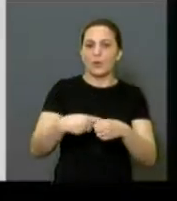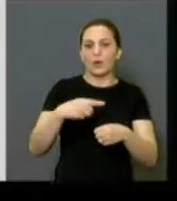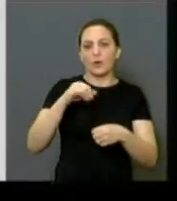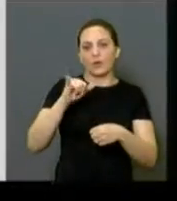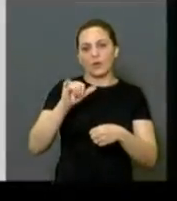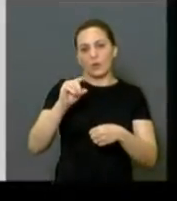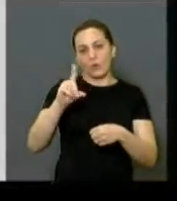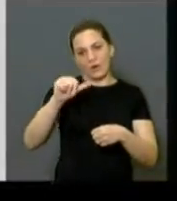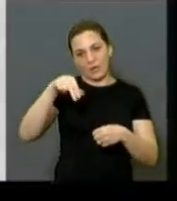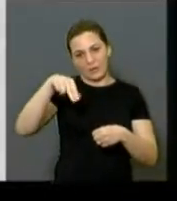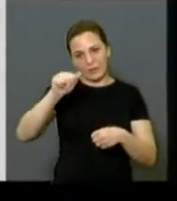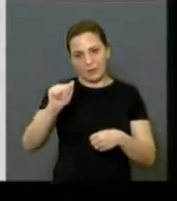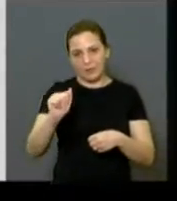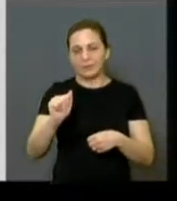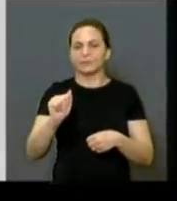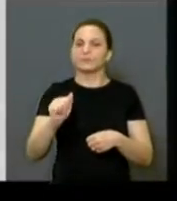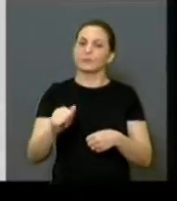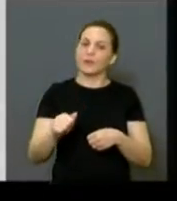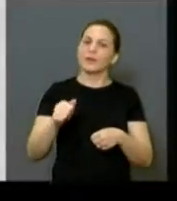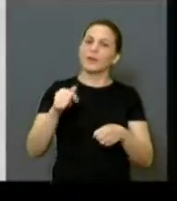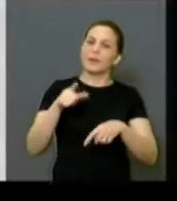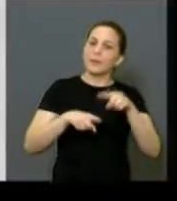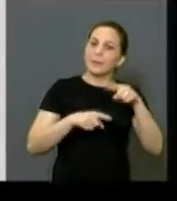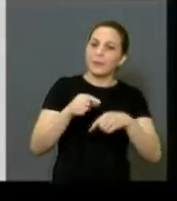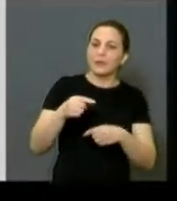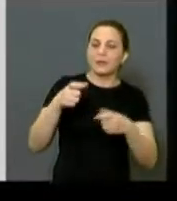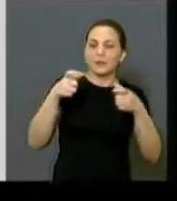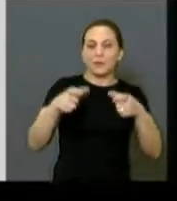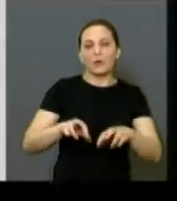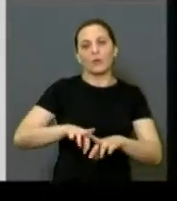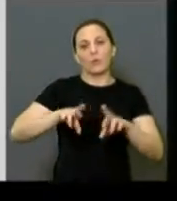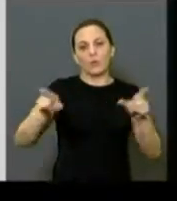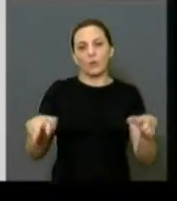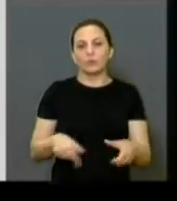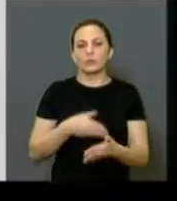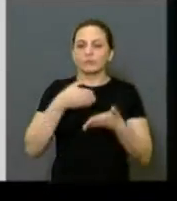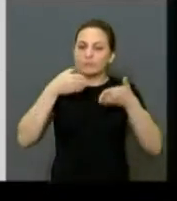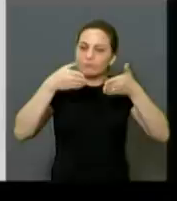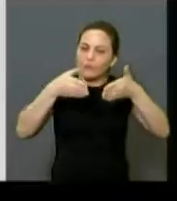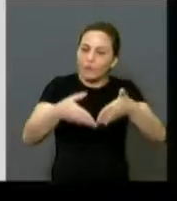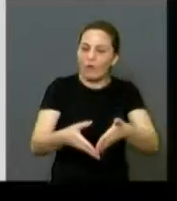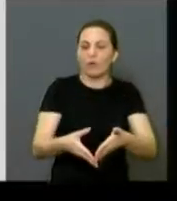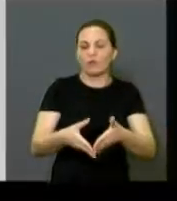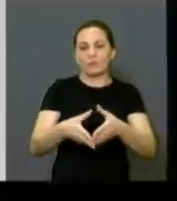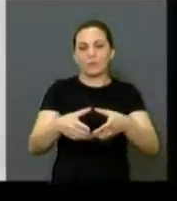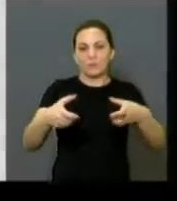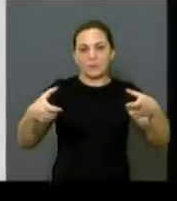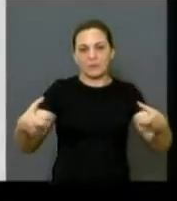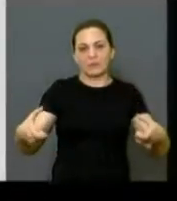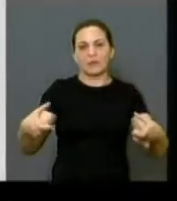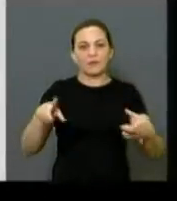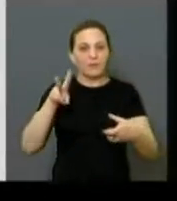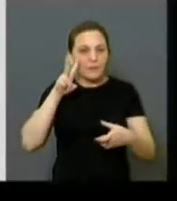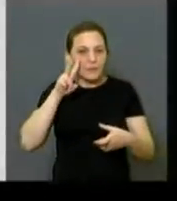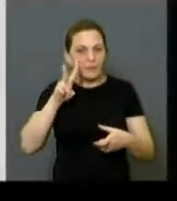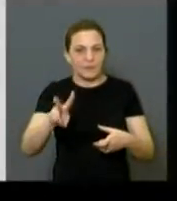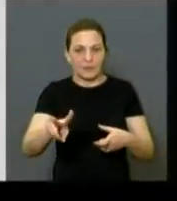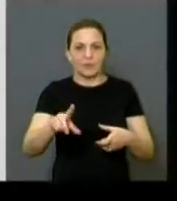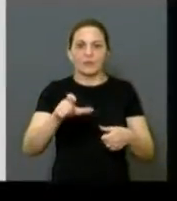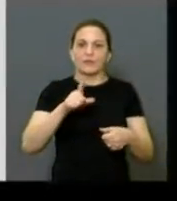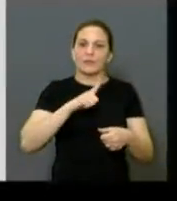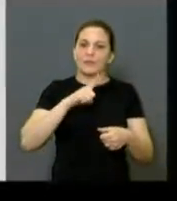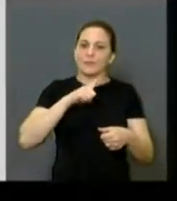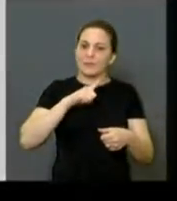Isso é só um começo da ação. Essa ação não era nesse bairro. Eu levei para esse bairro. Como vocês estão vendo, foram feitos